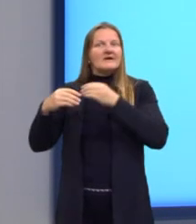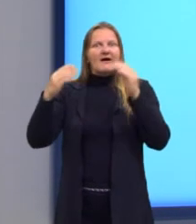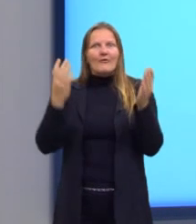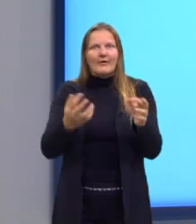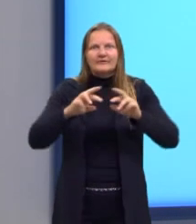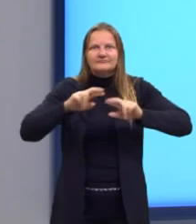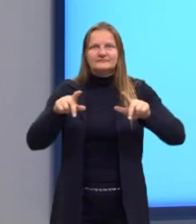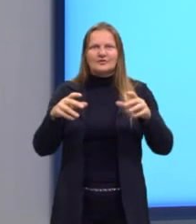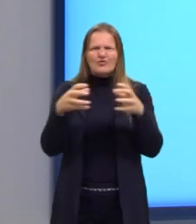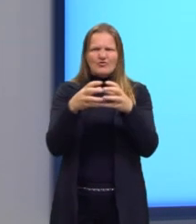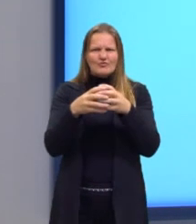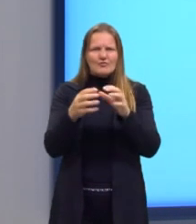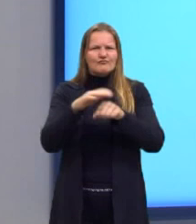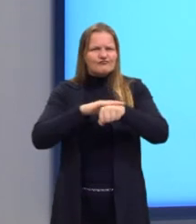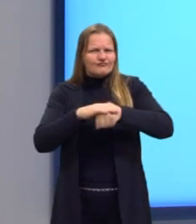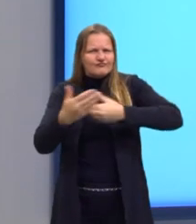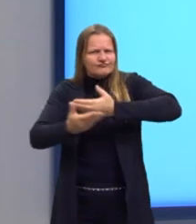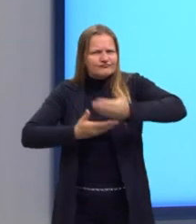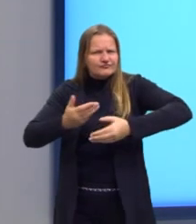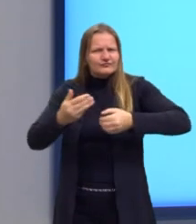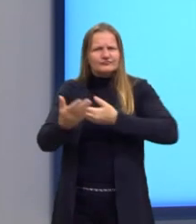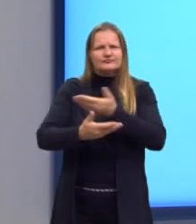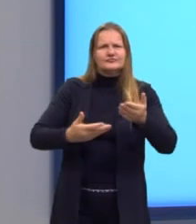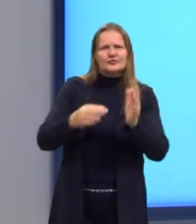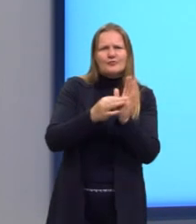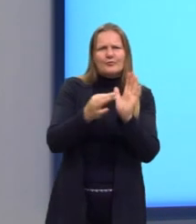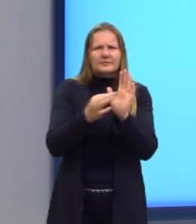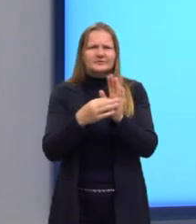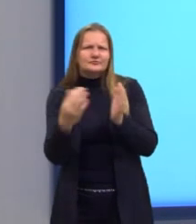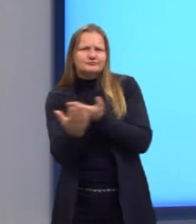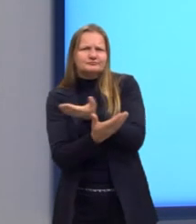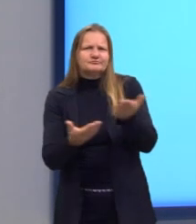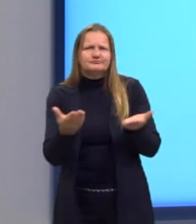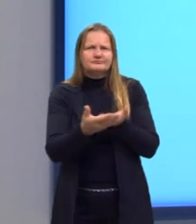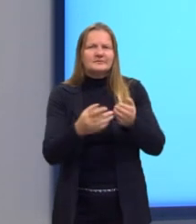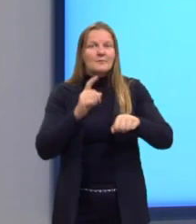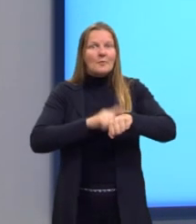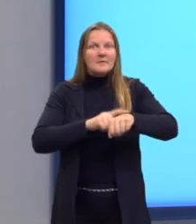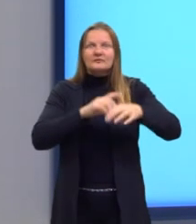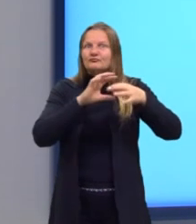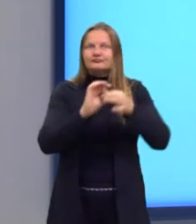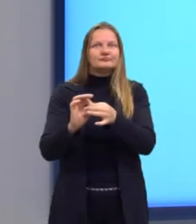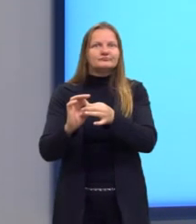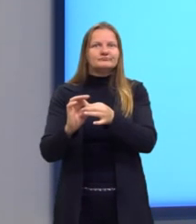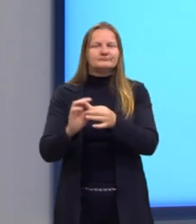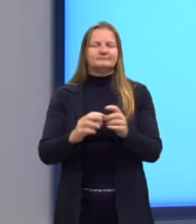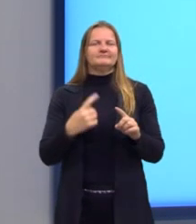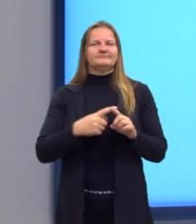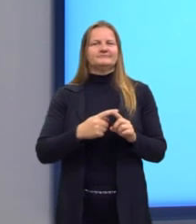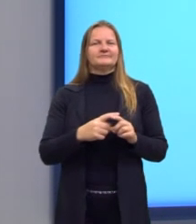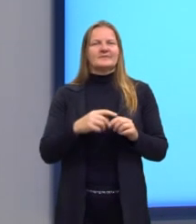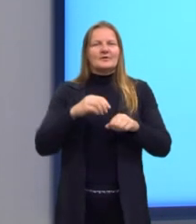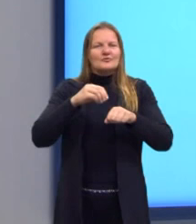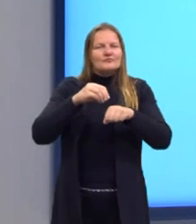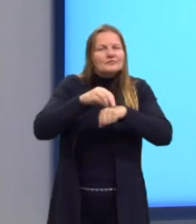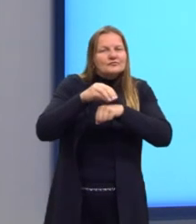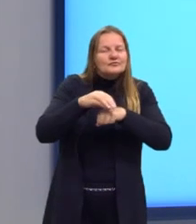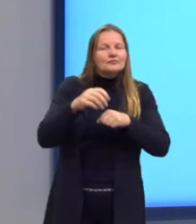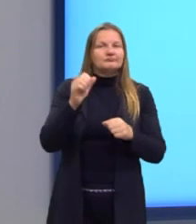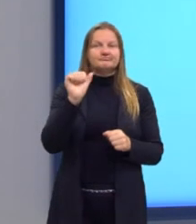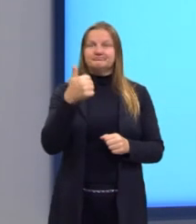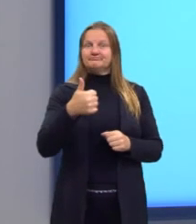temos grupos que conversam, trocam, se manifestam em tempo real. Recomendam ou desaprovam.